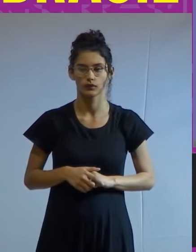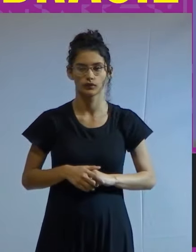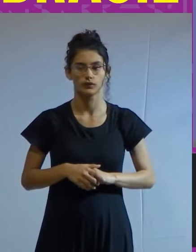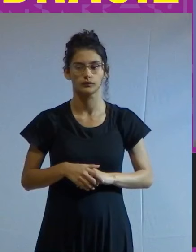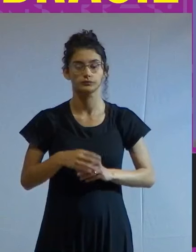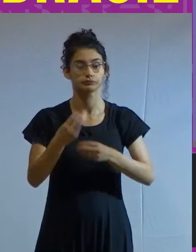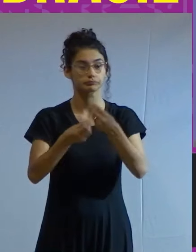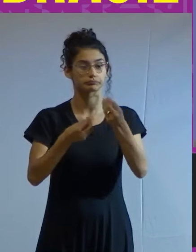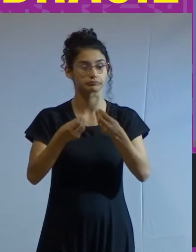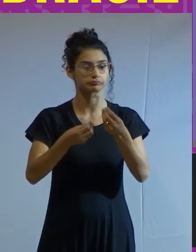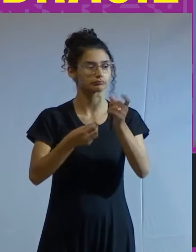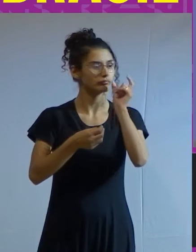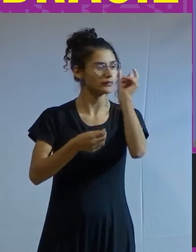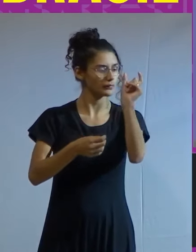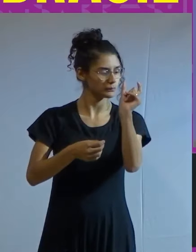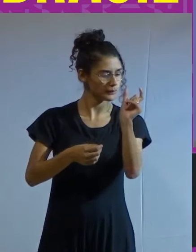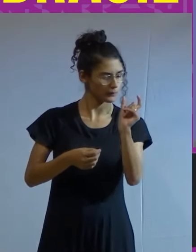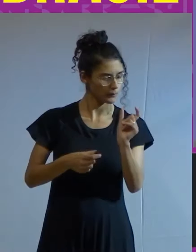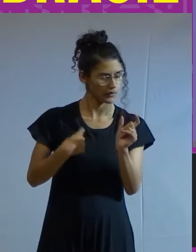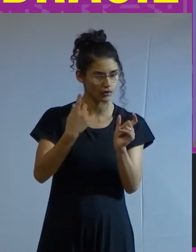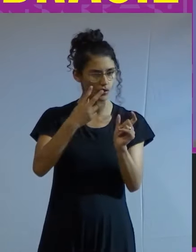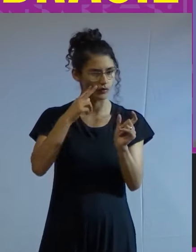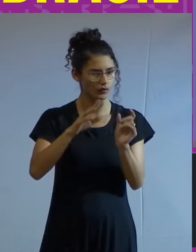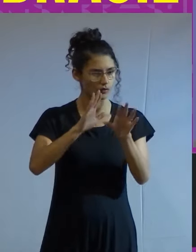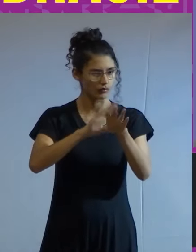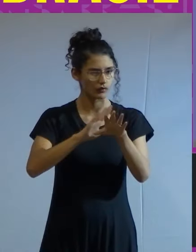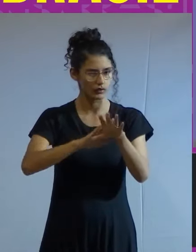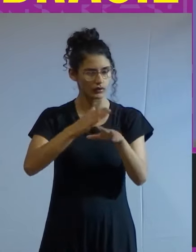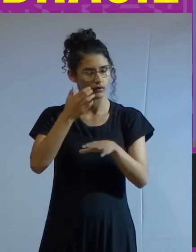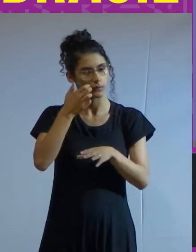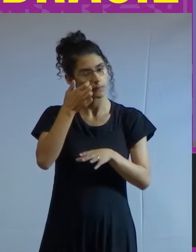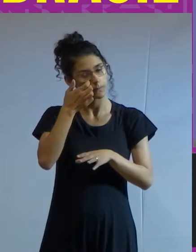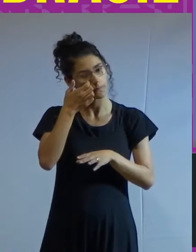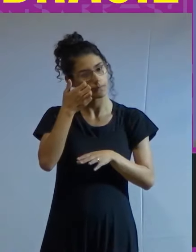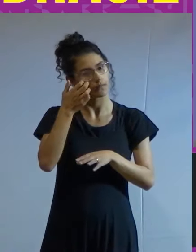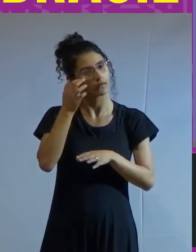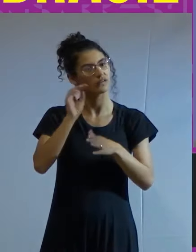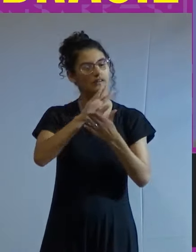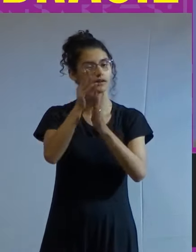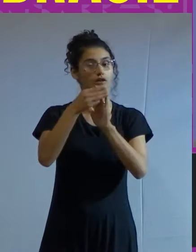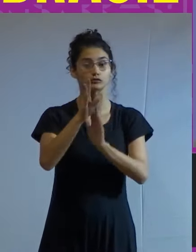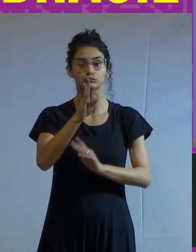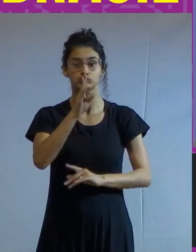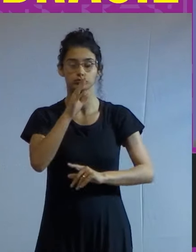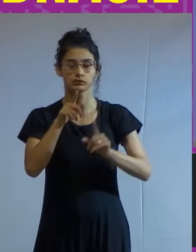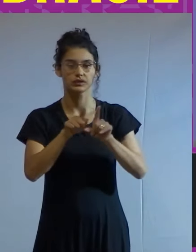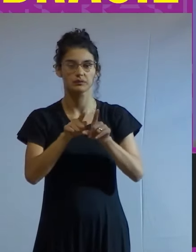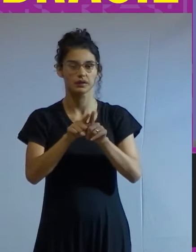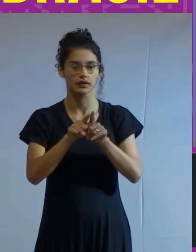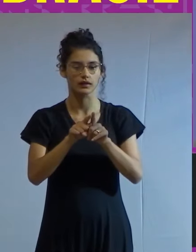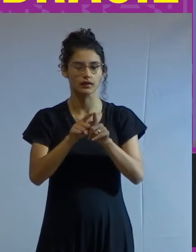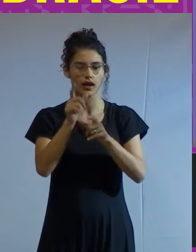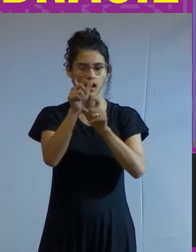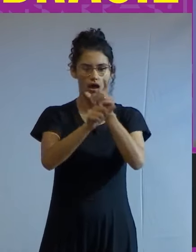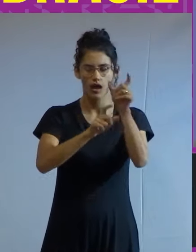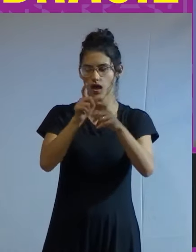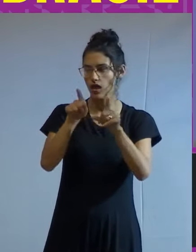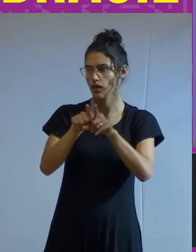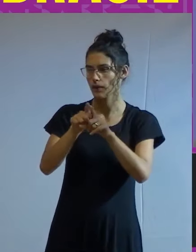as eloquências palavras que vimos de reproduzir, impomos silêncio aos pessimistas